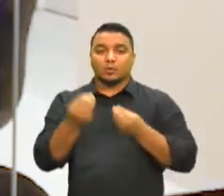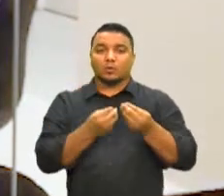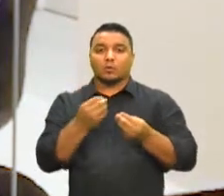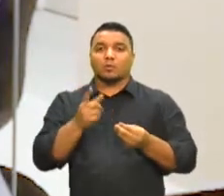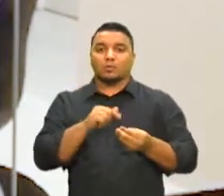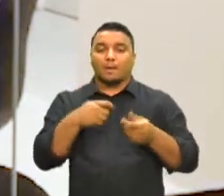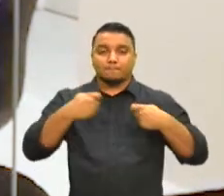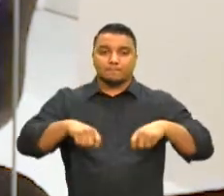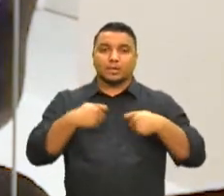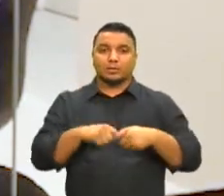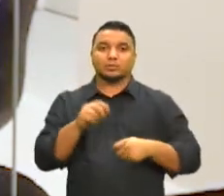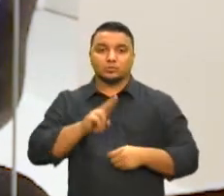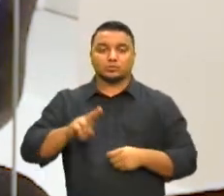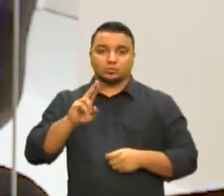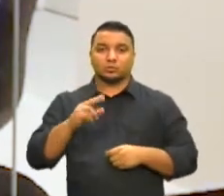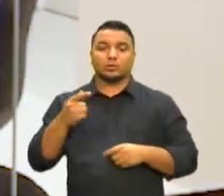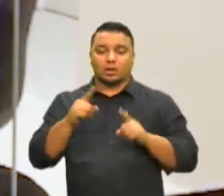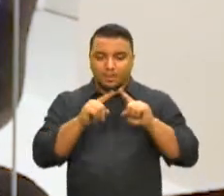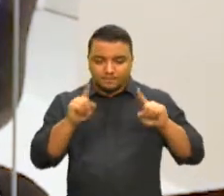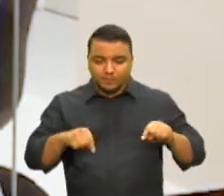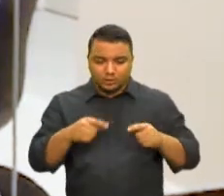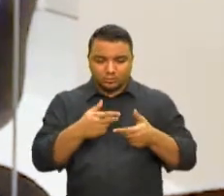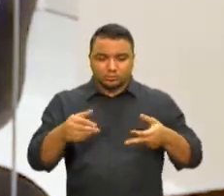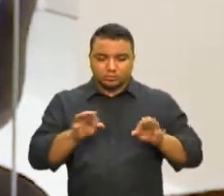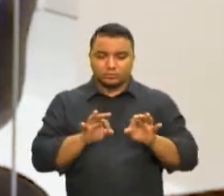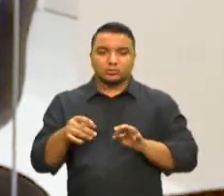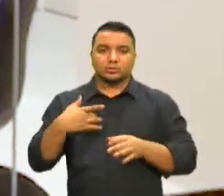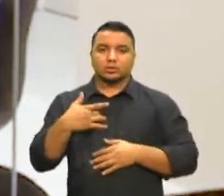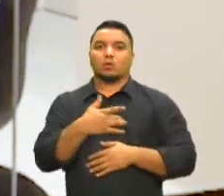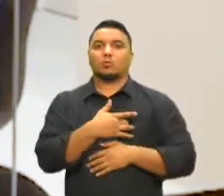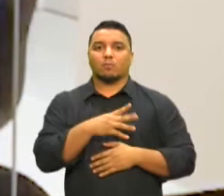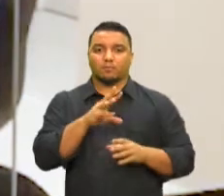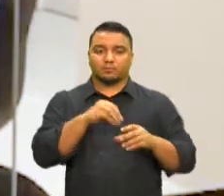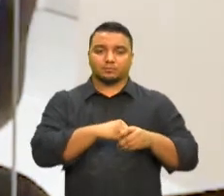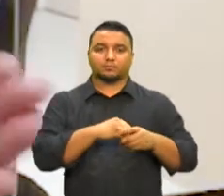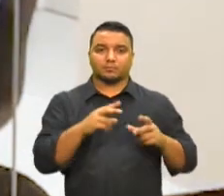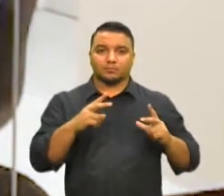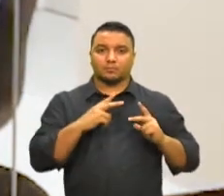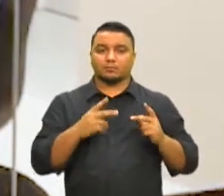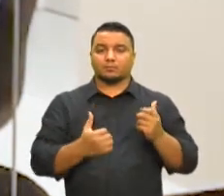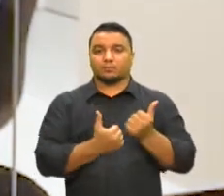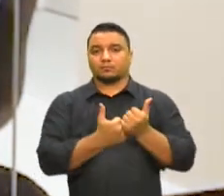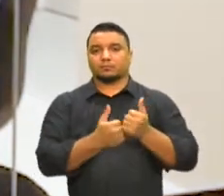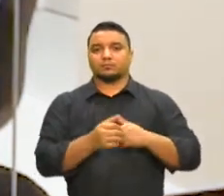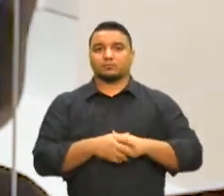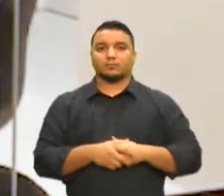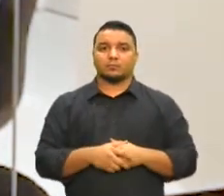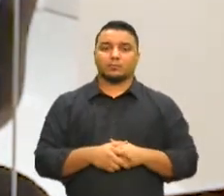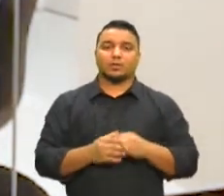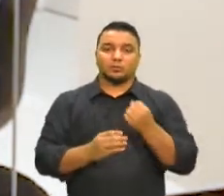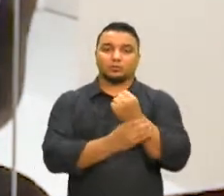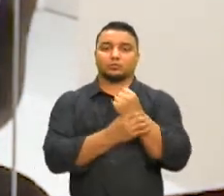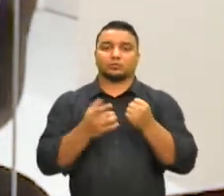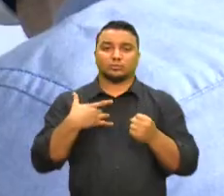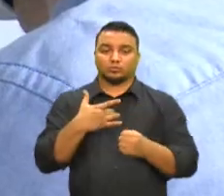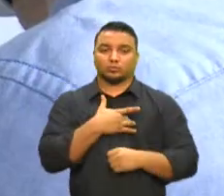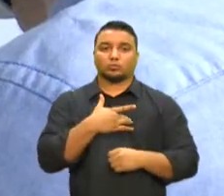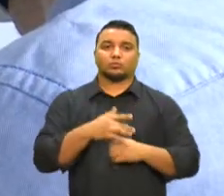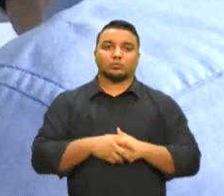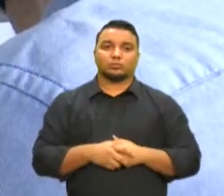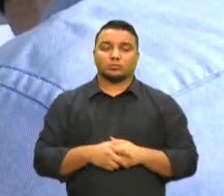necessidade de se ter um atendimento através da saúde suplementar, através do seguro-saúde e dos planos de saúde.